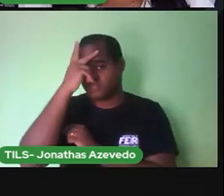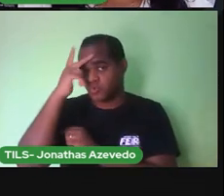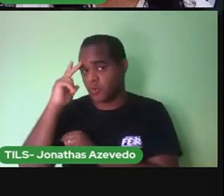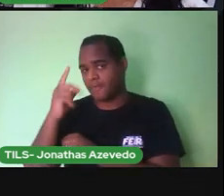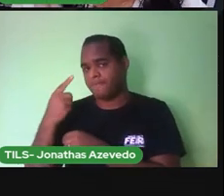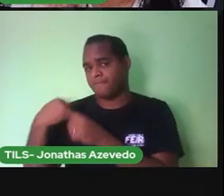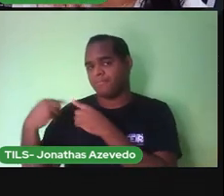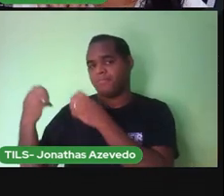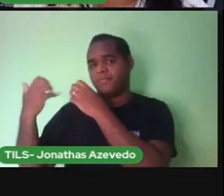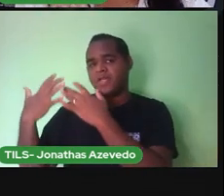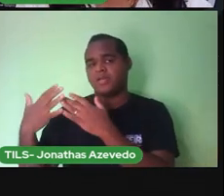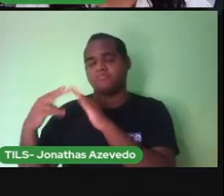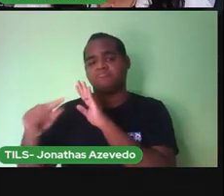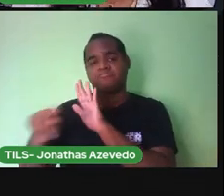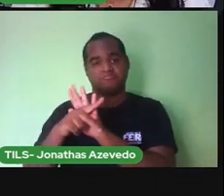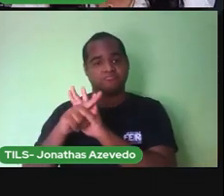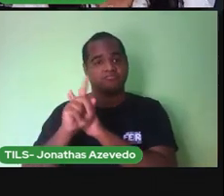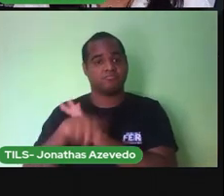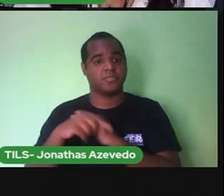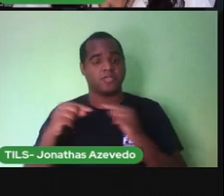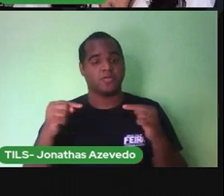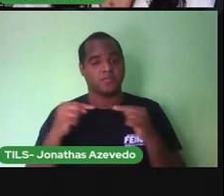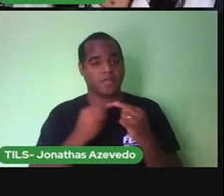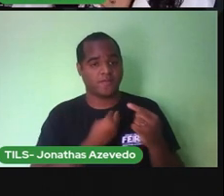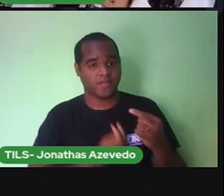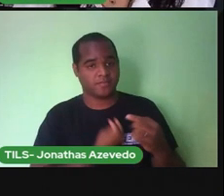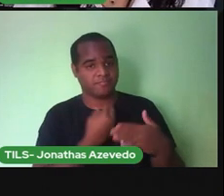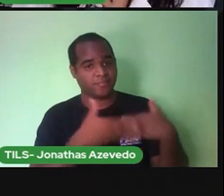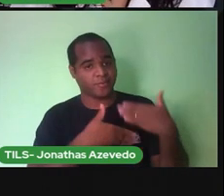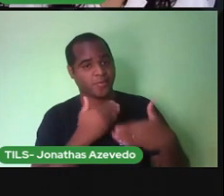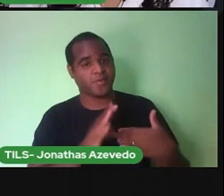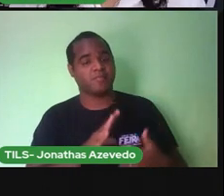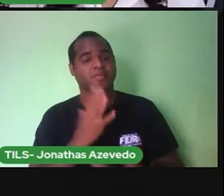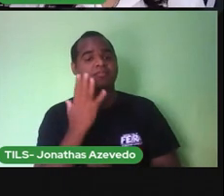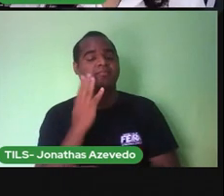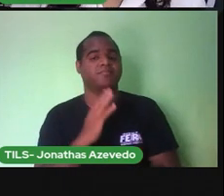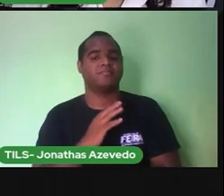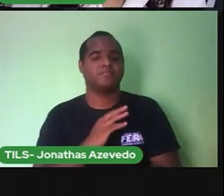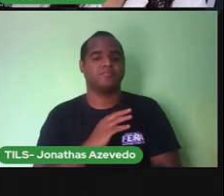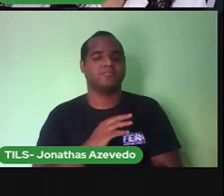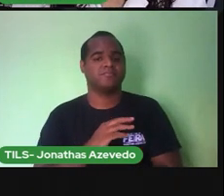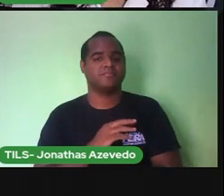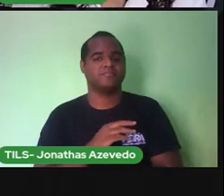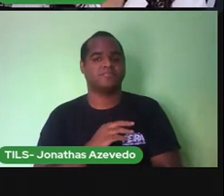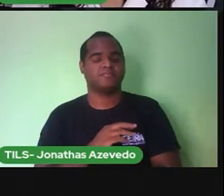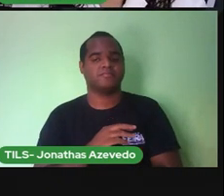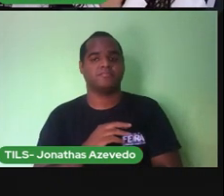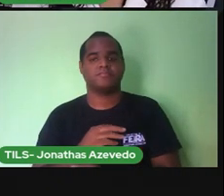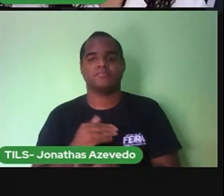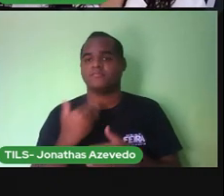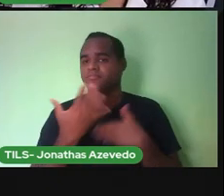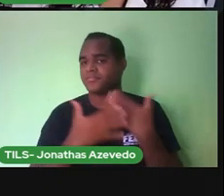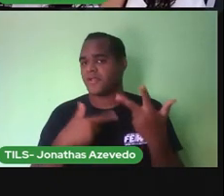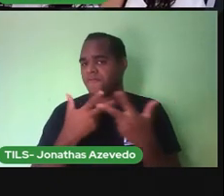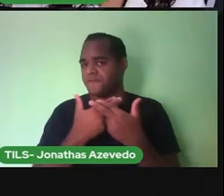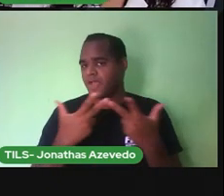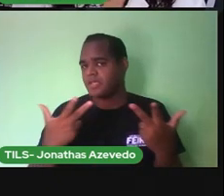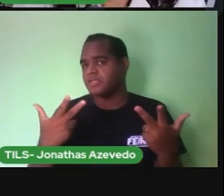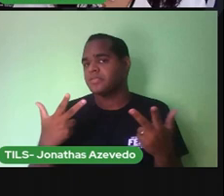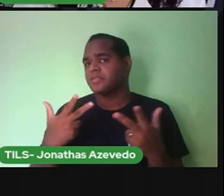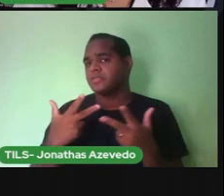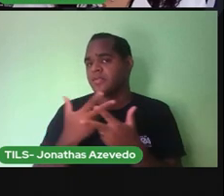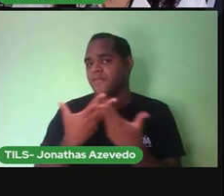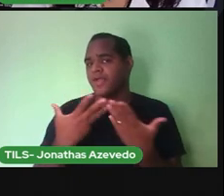faz parte da sua vida. O costume de guardar os objetos da infância,